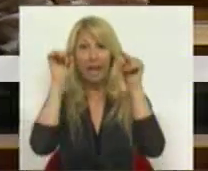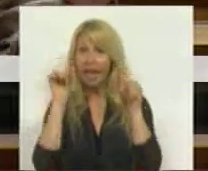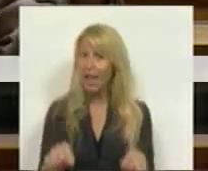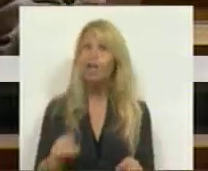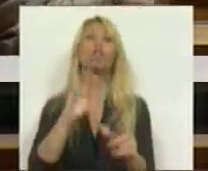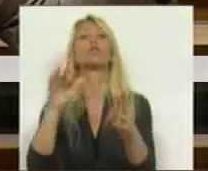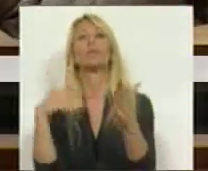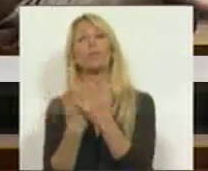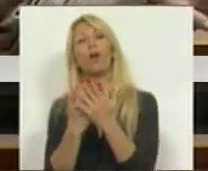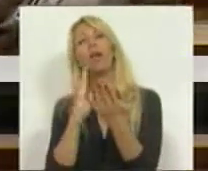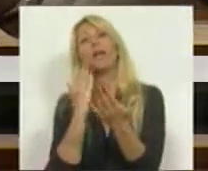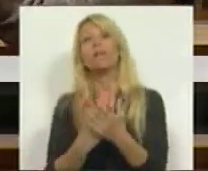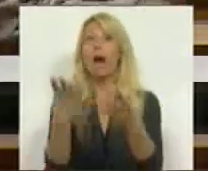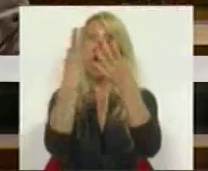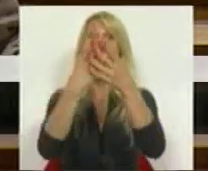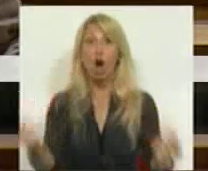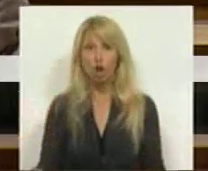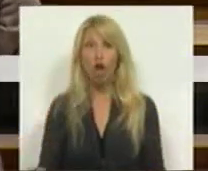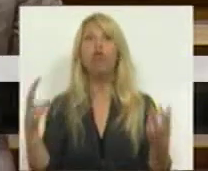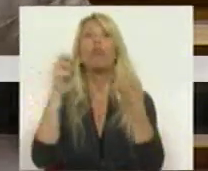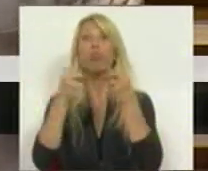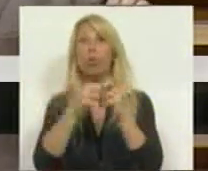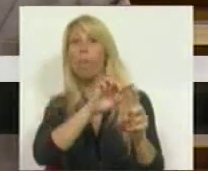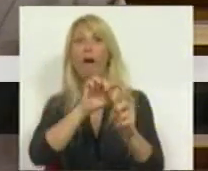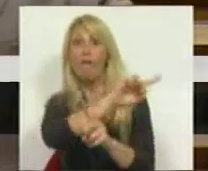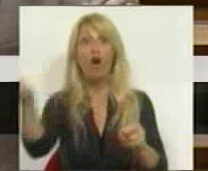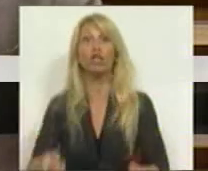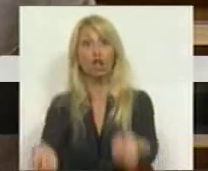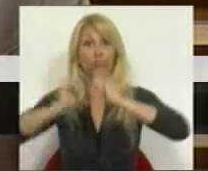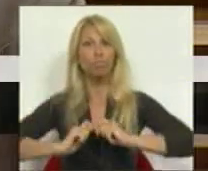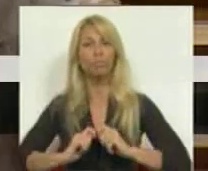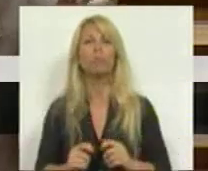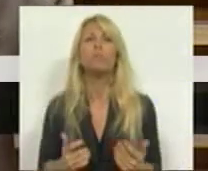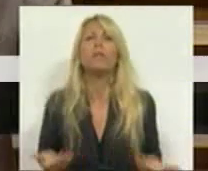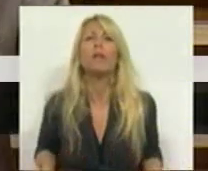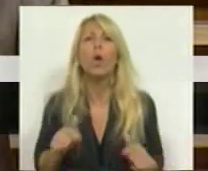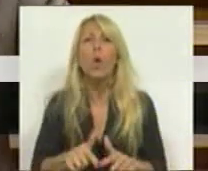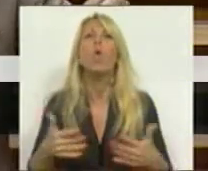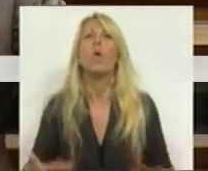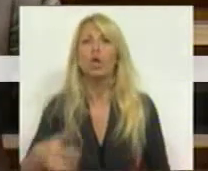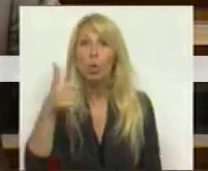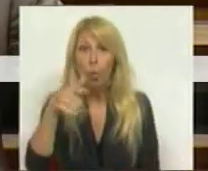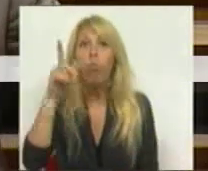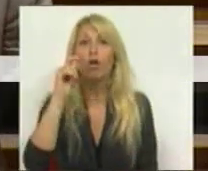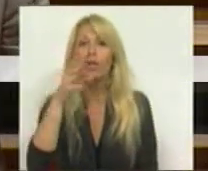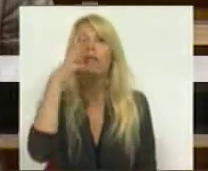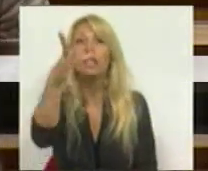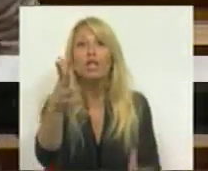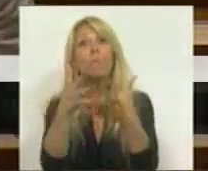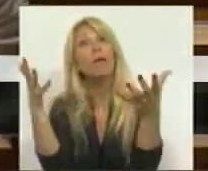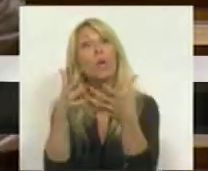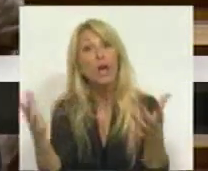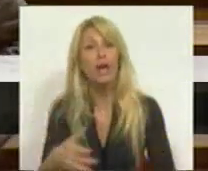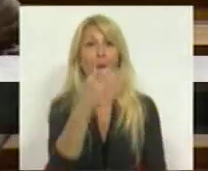propostas para resolver o buraco que vocês deixaram. Pois hoje aqui o Bloco de Esquerda diz à maioria PSD